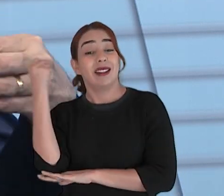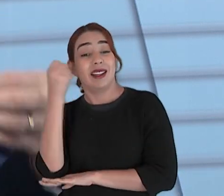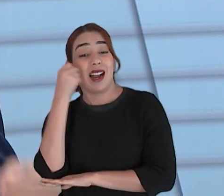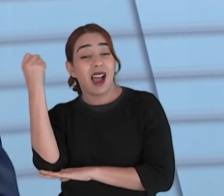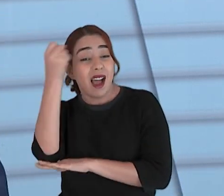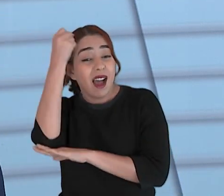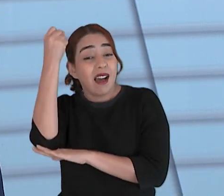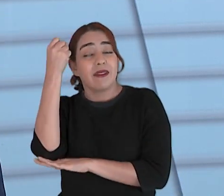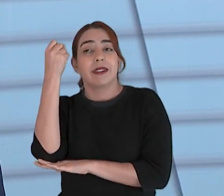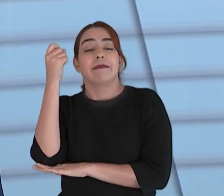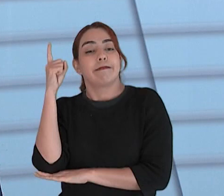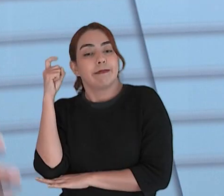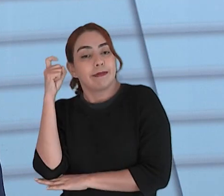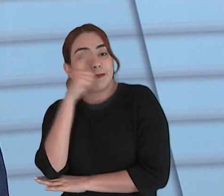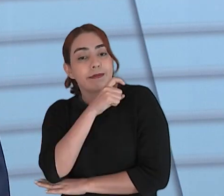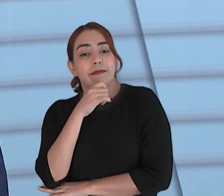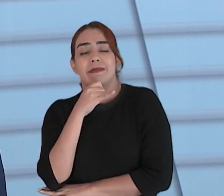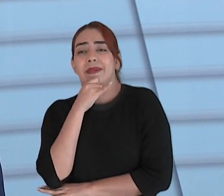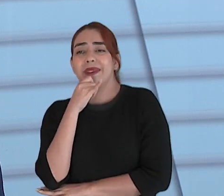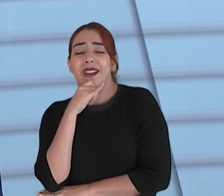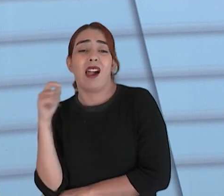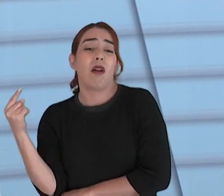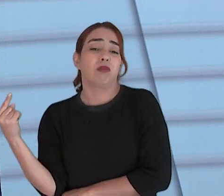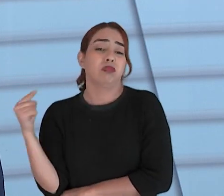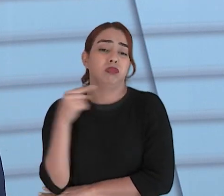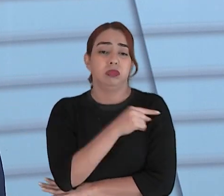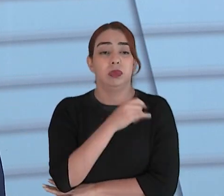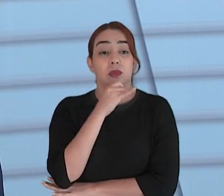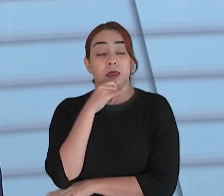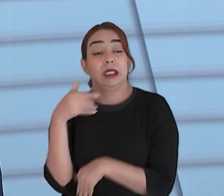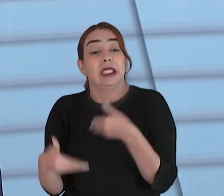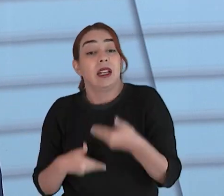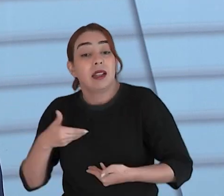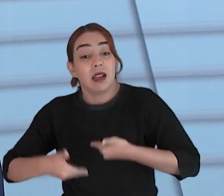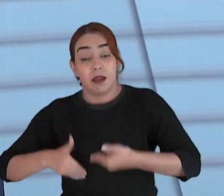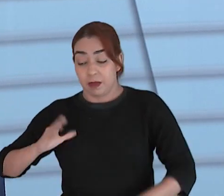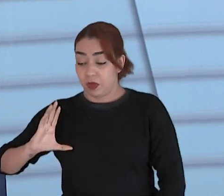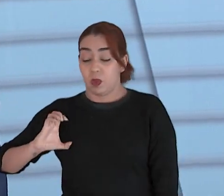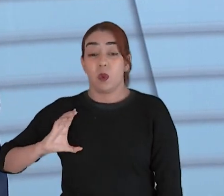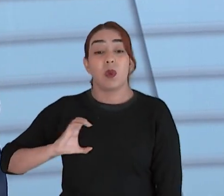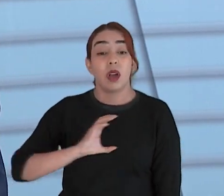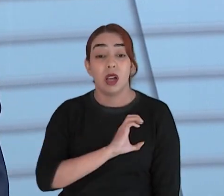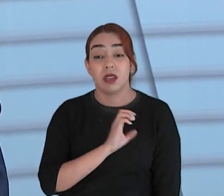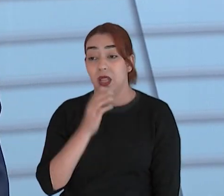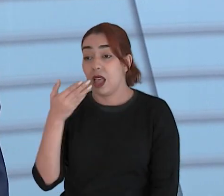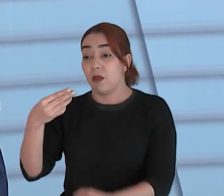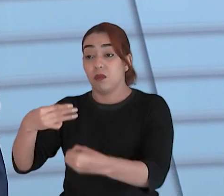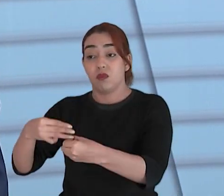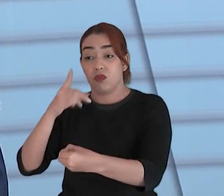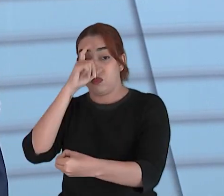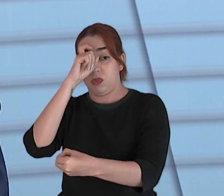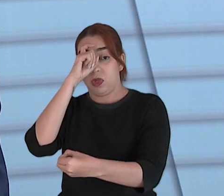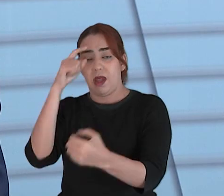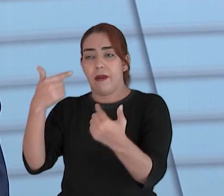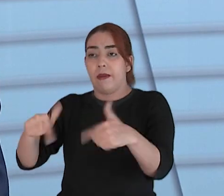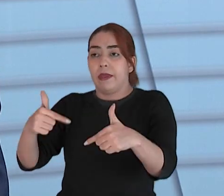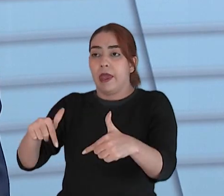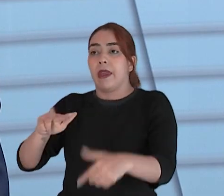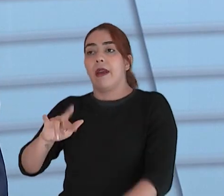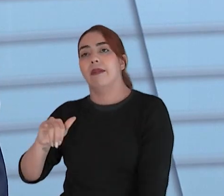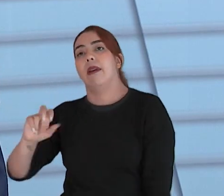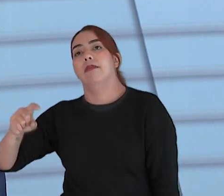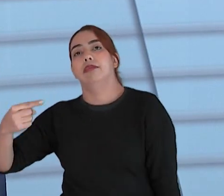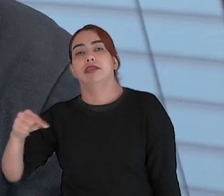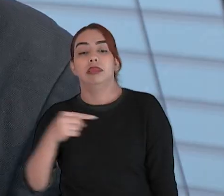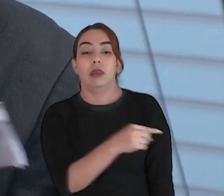muito delicados como a gente sabe que é o tratamento de um câncer então você tirar uma uma uma senhor